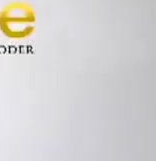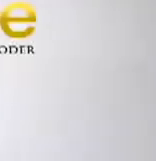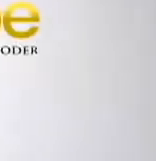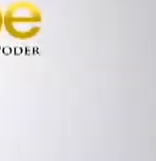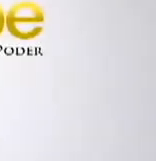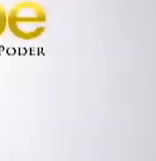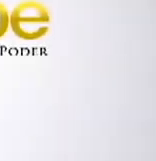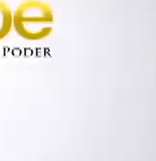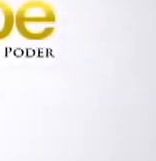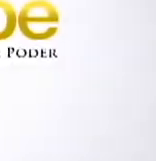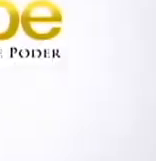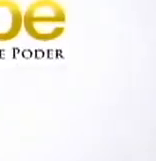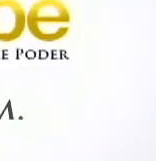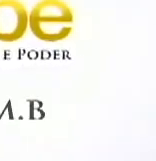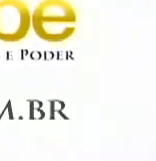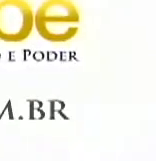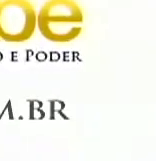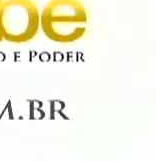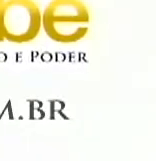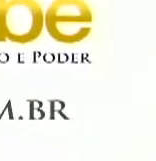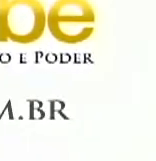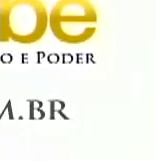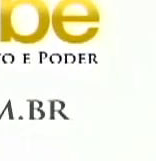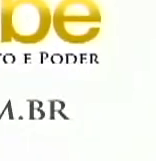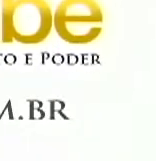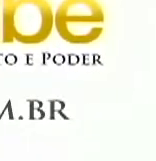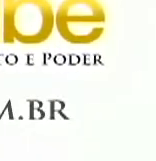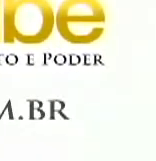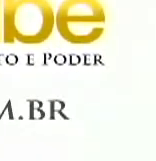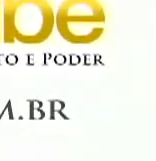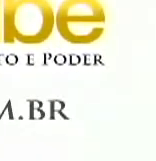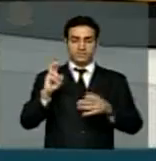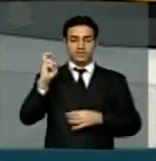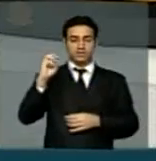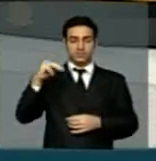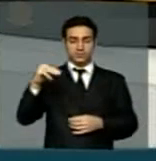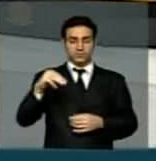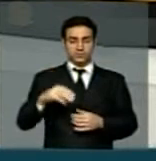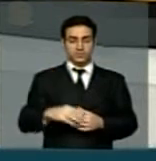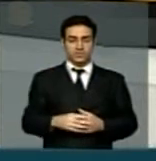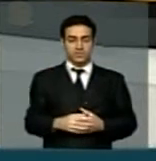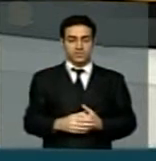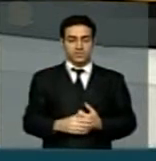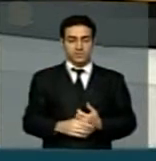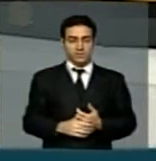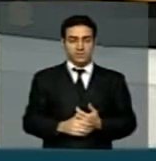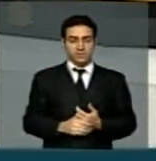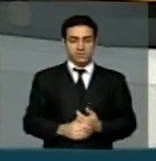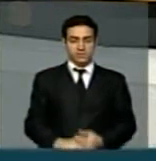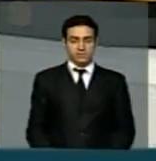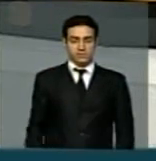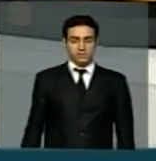O que é o Brasil?